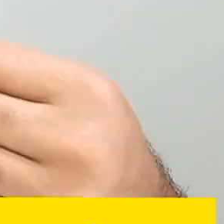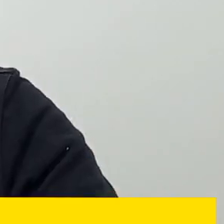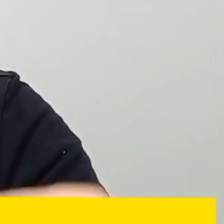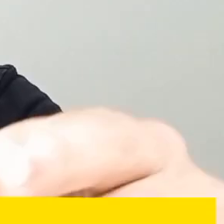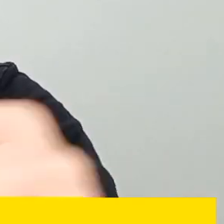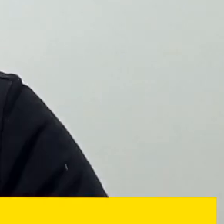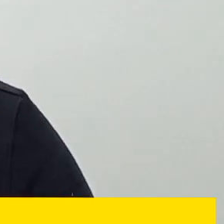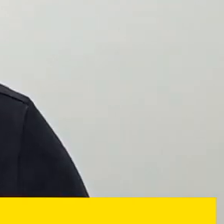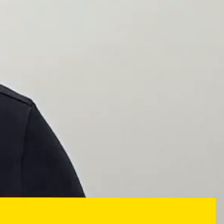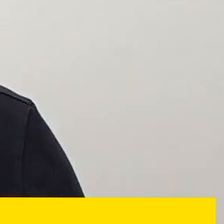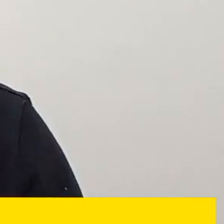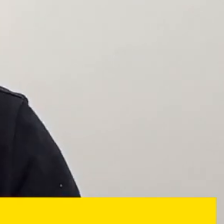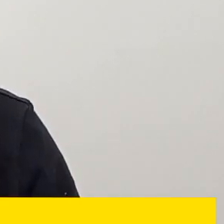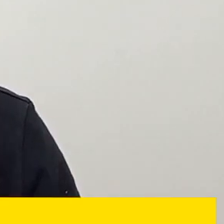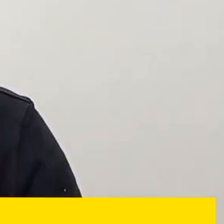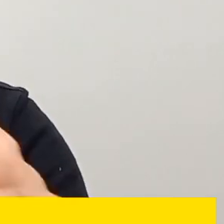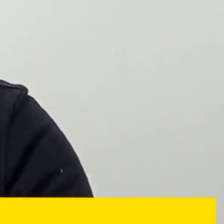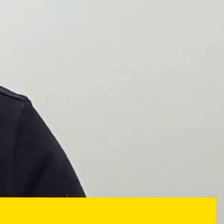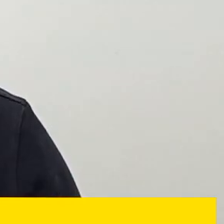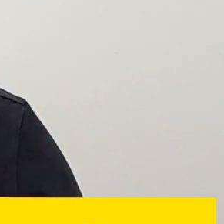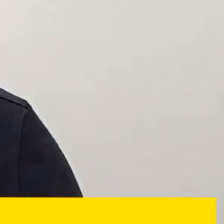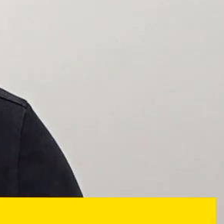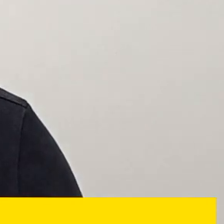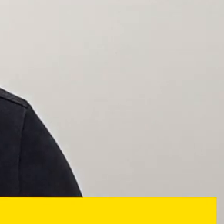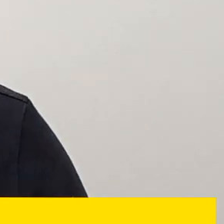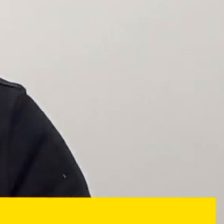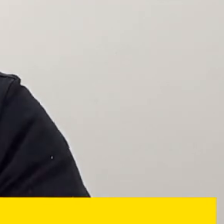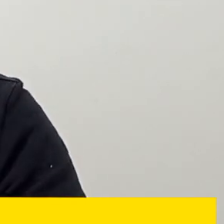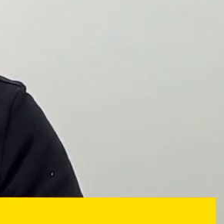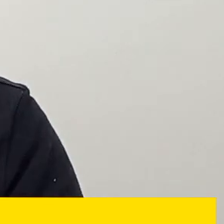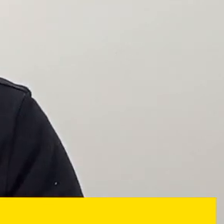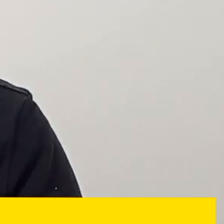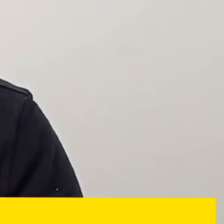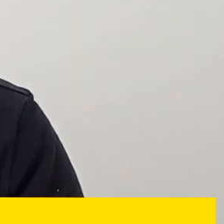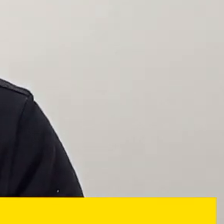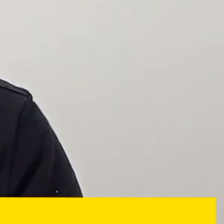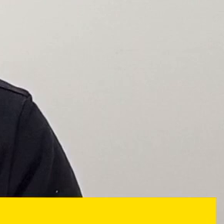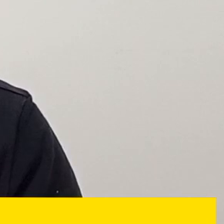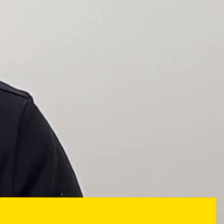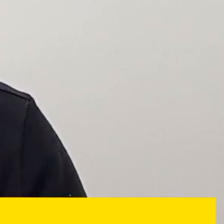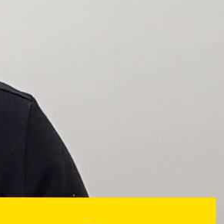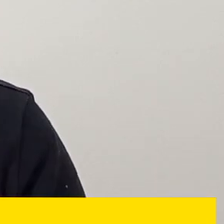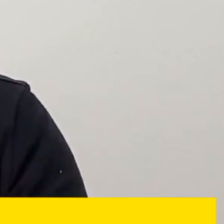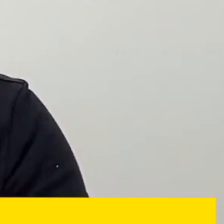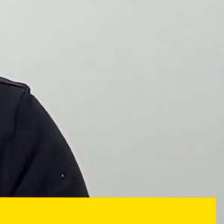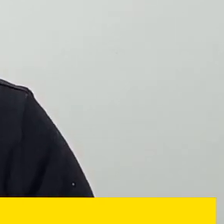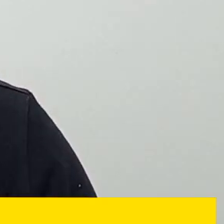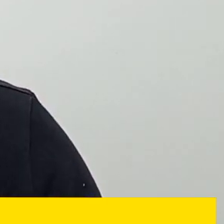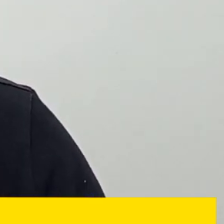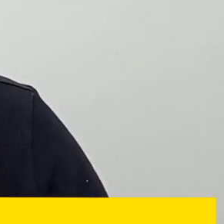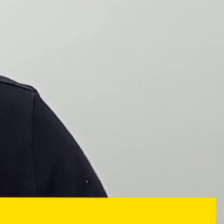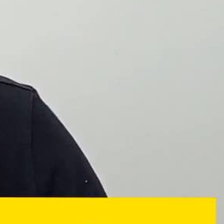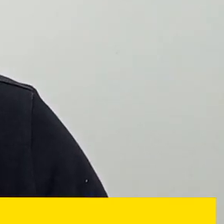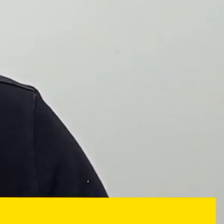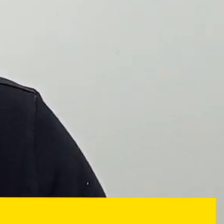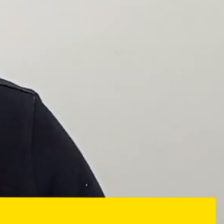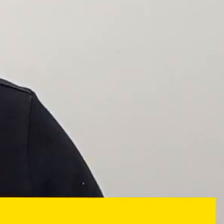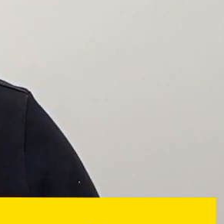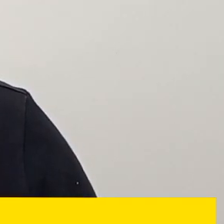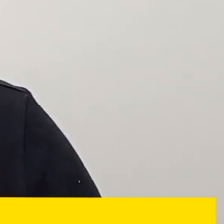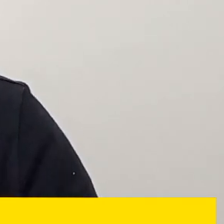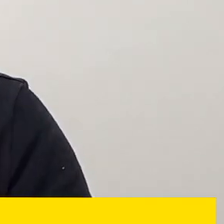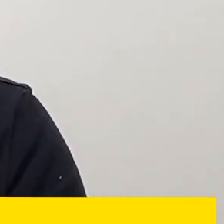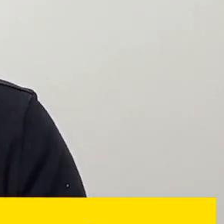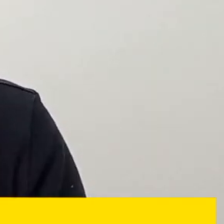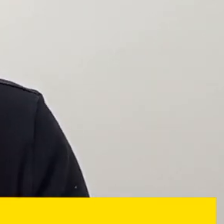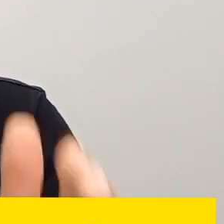essa mudança, mas antes dessa notícia eu tenho um recadinho pra você, você que quer fazer uma renda extra na palma da sua mão, utilizando o